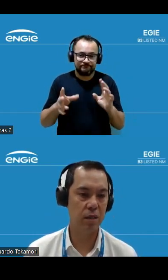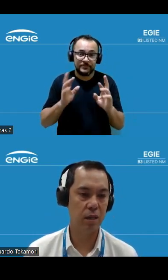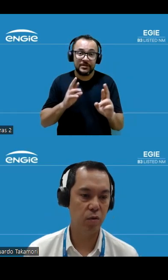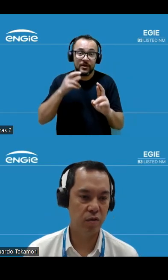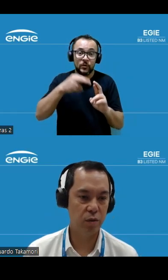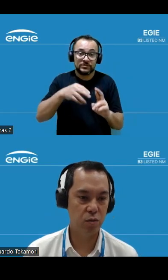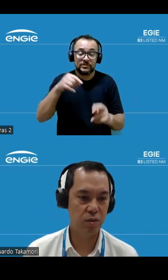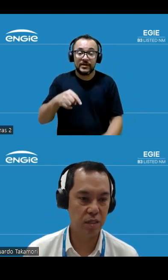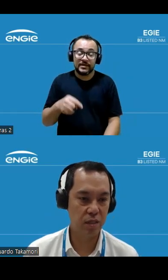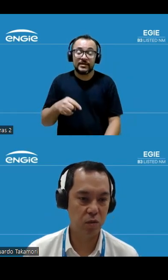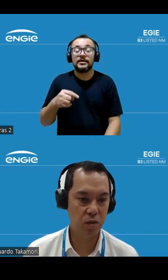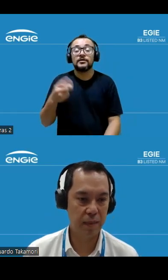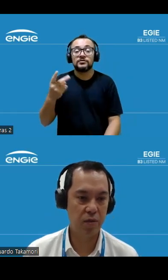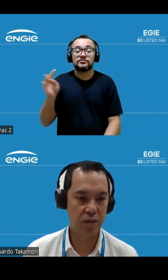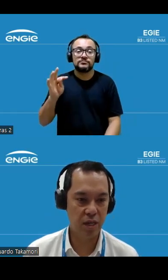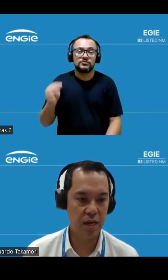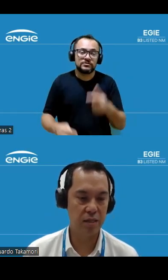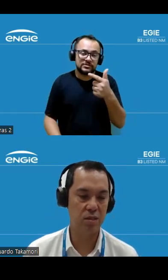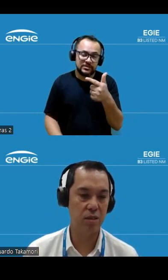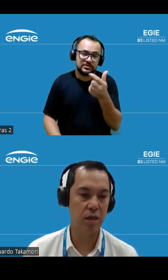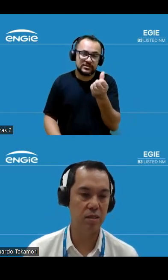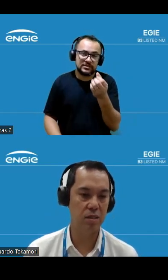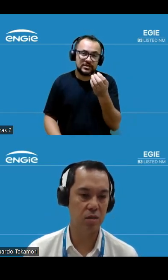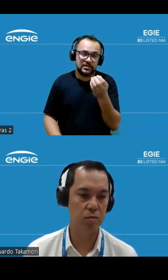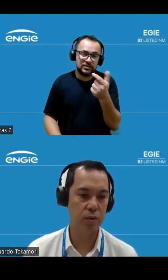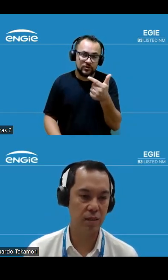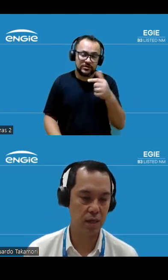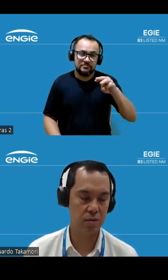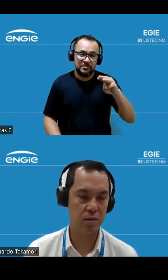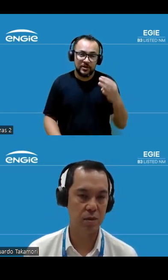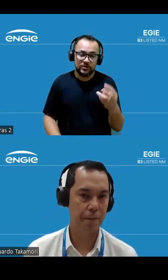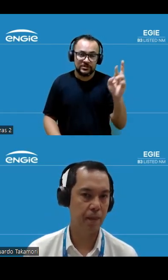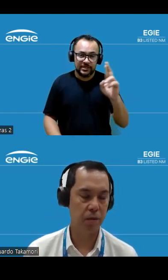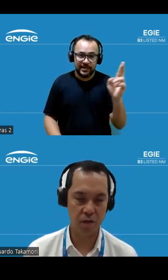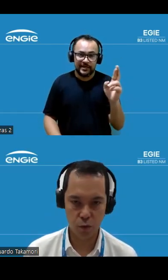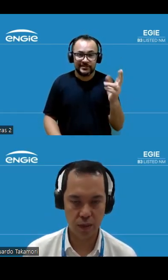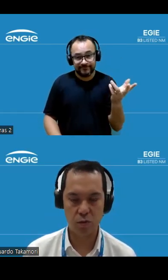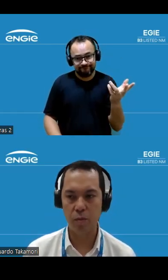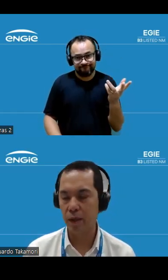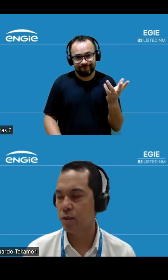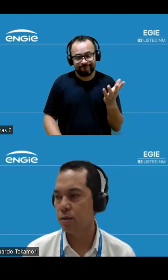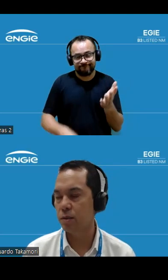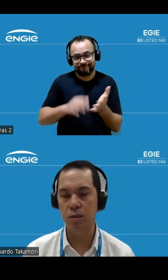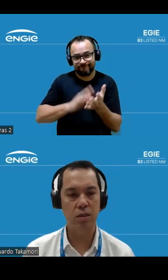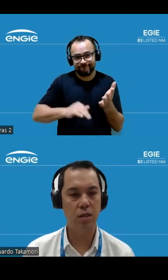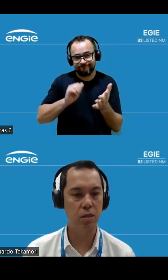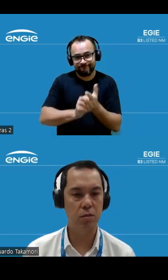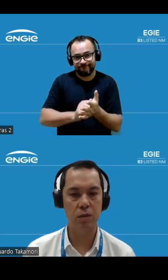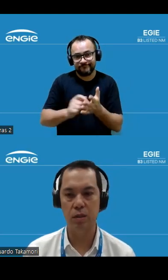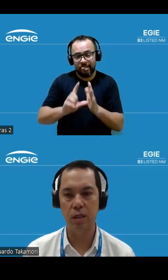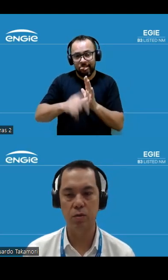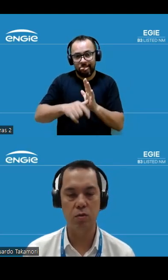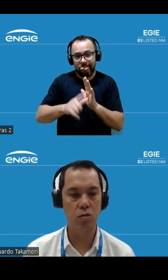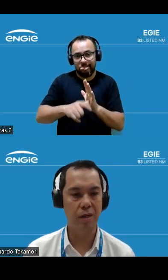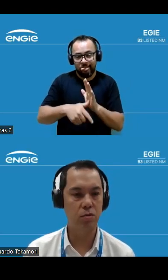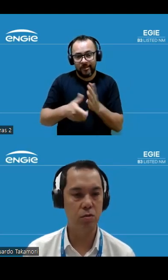trimestre, um valor de 262 milhões de reais de indenização por atraso, previsto contratualmente, e a gente exerceu